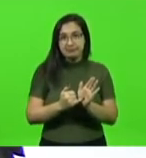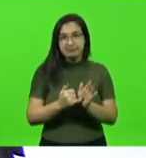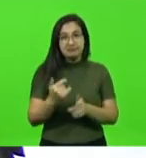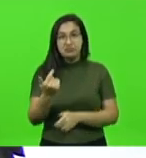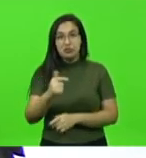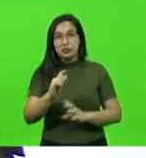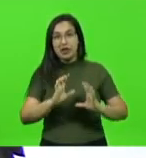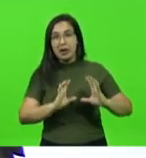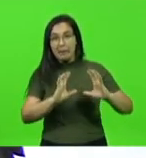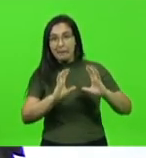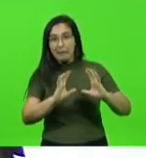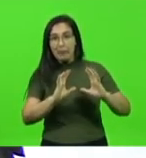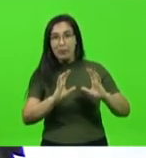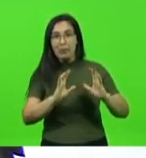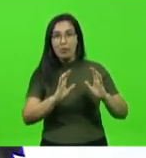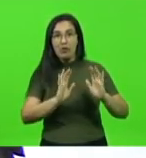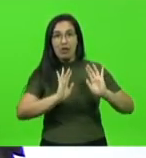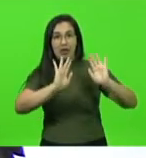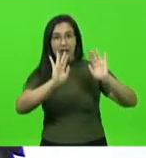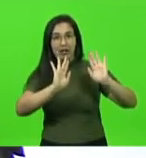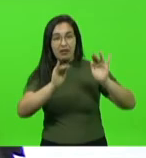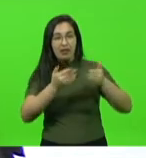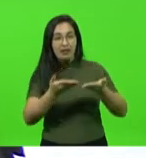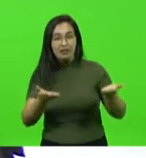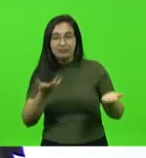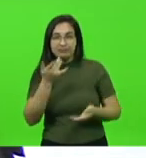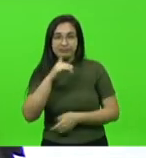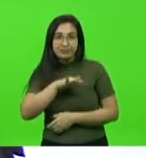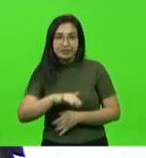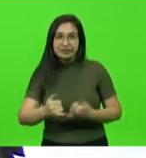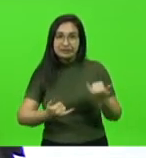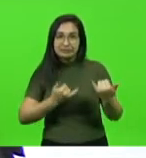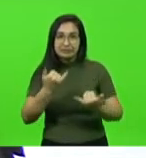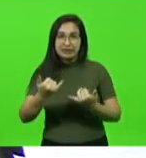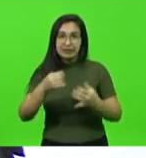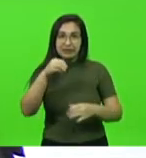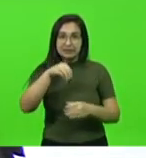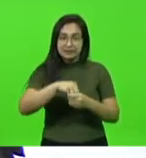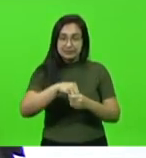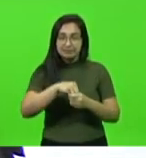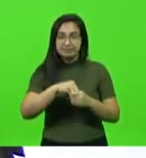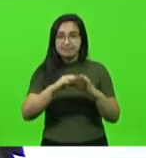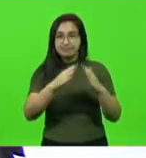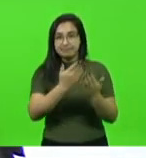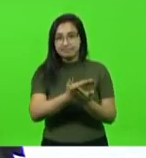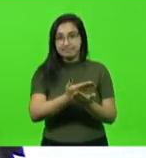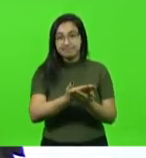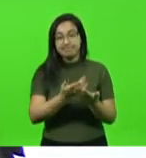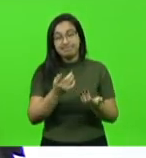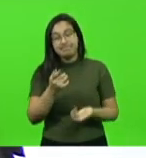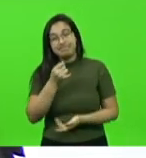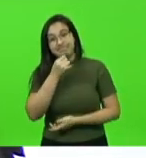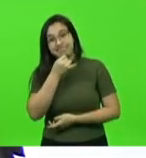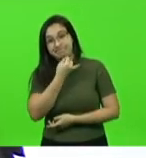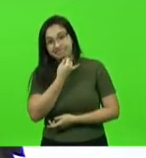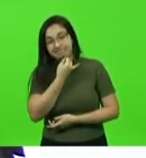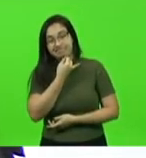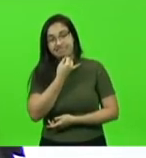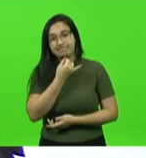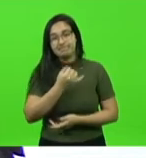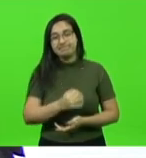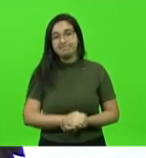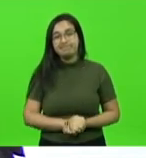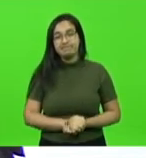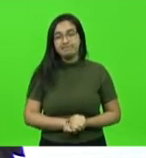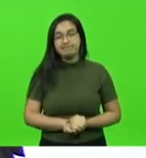bola para as crianças trabalharem nas nossas escolas então isso é muito triste solicitava aí o pessoal do